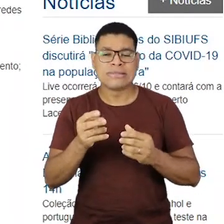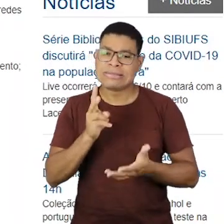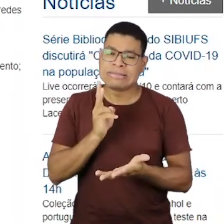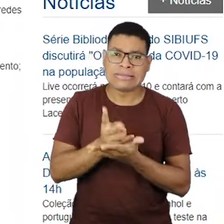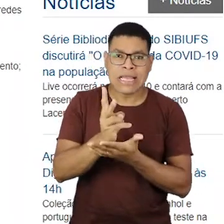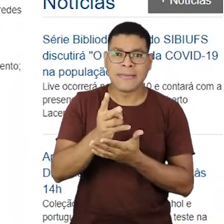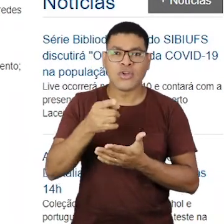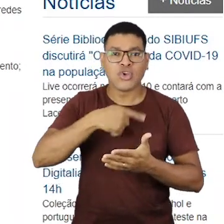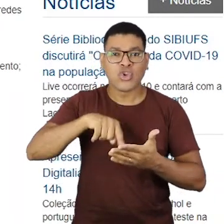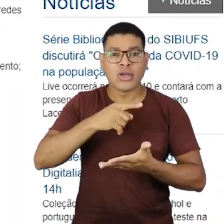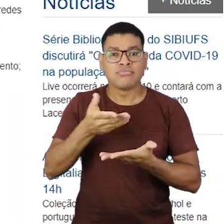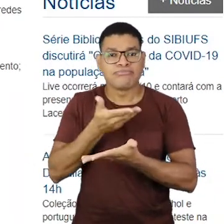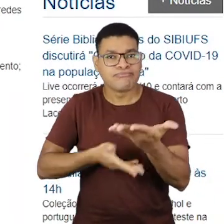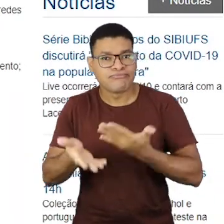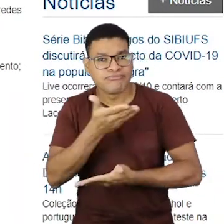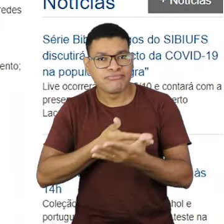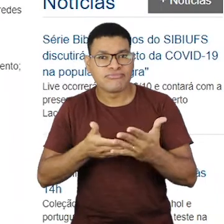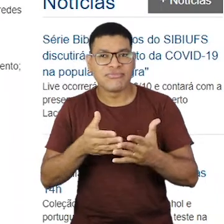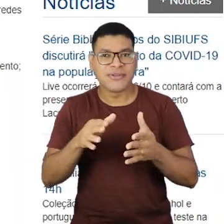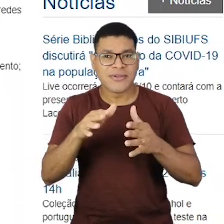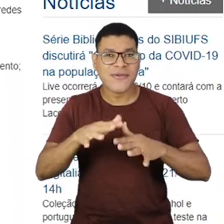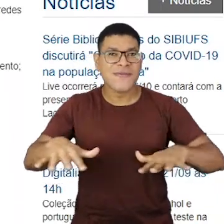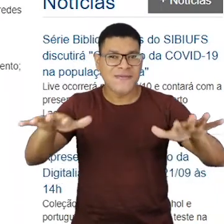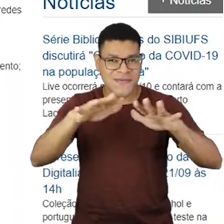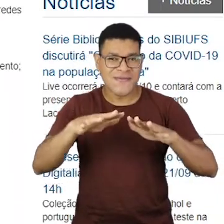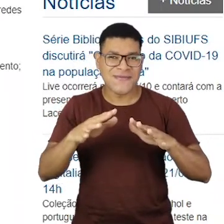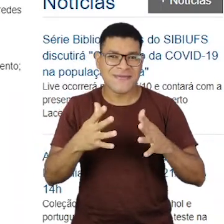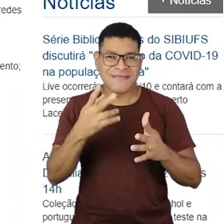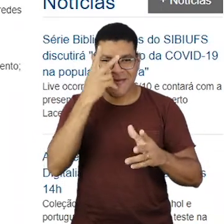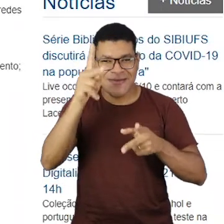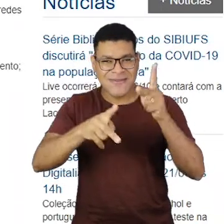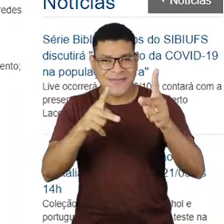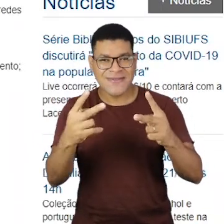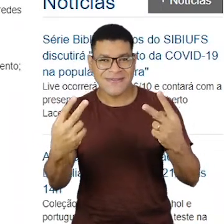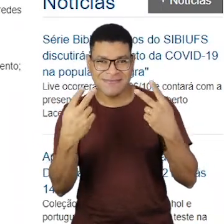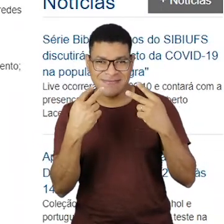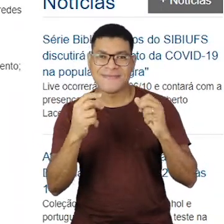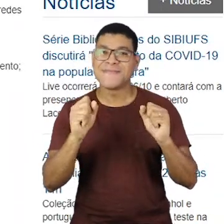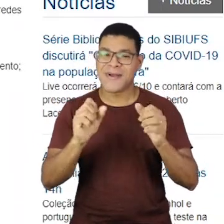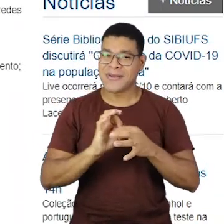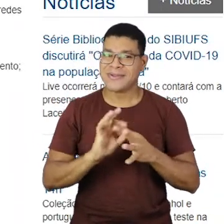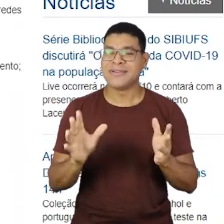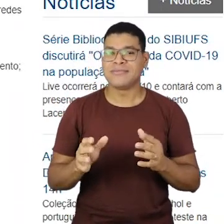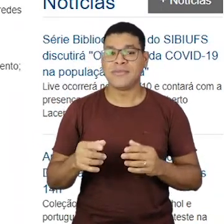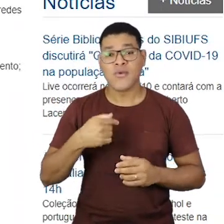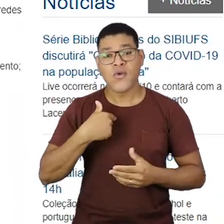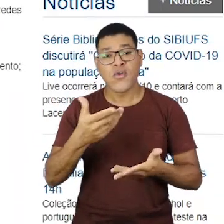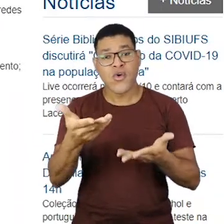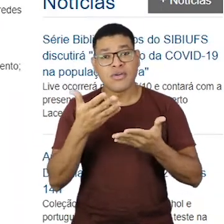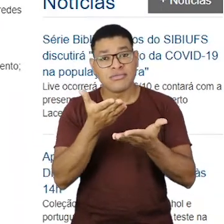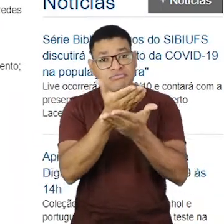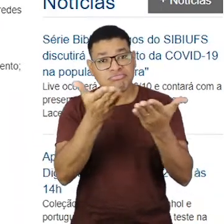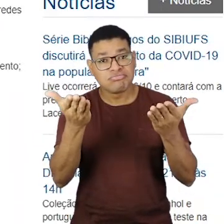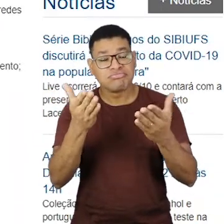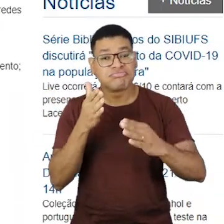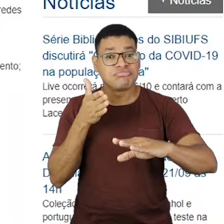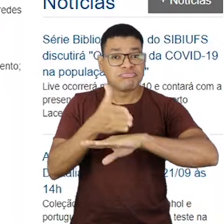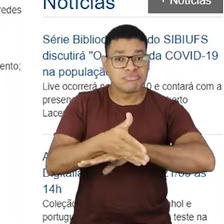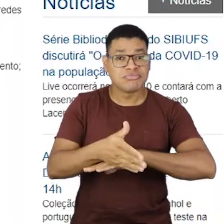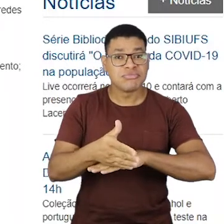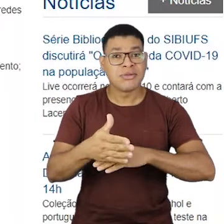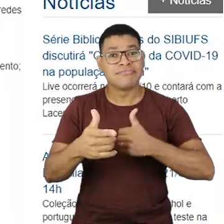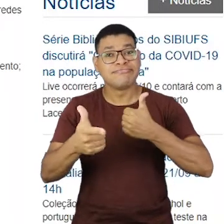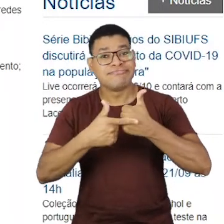Então, estamos a todo momento interagindo com o nosso público. Então, eu convido a vocês a acessarem,